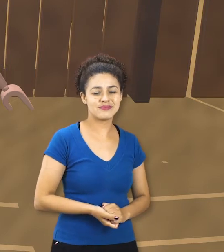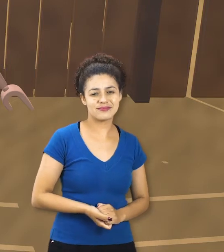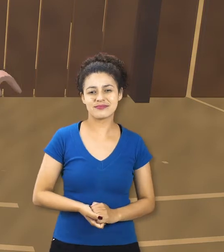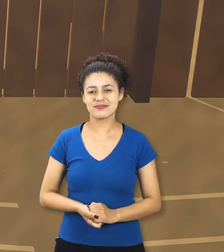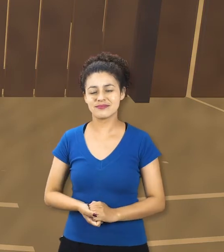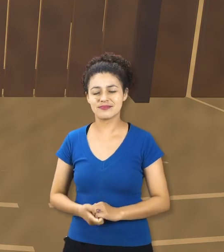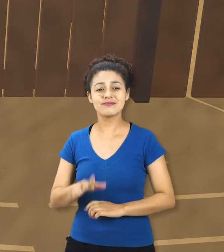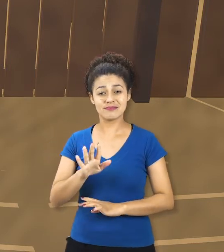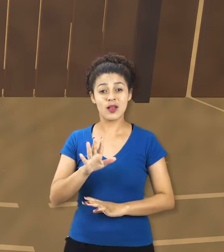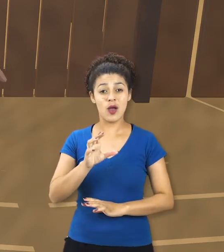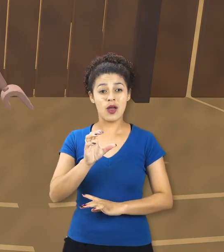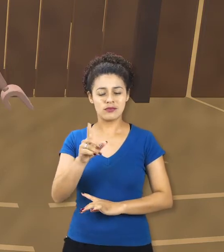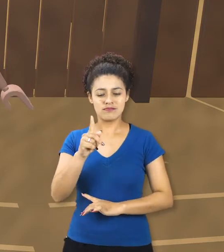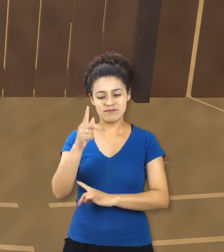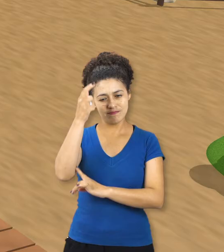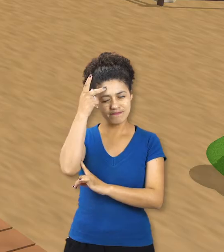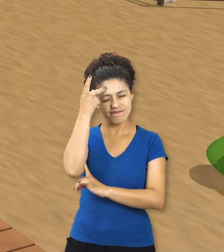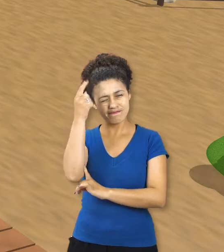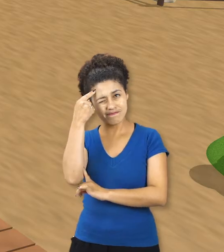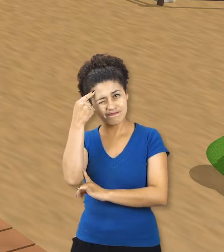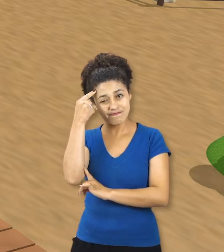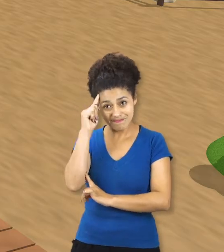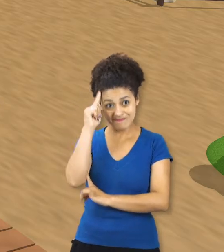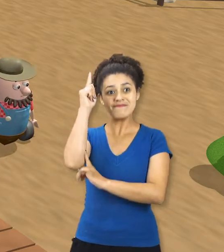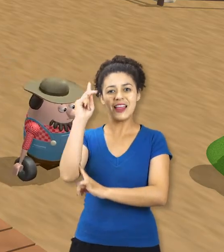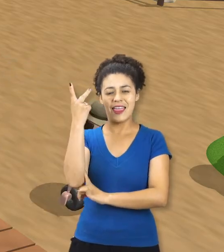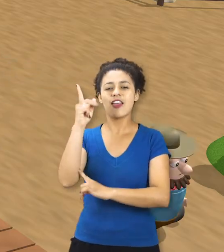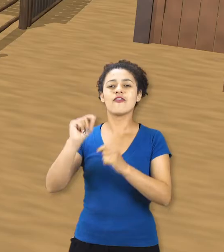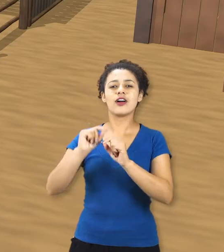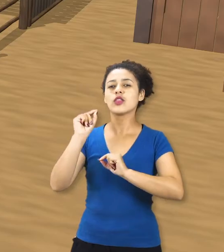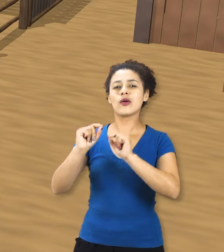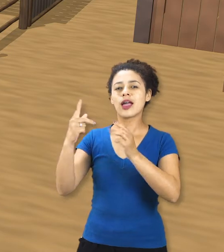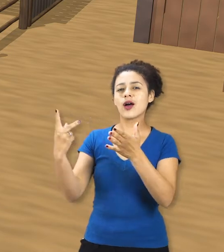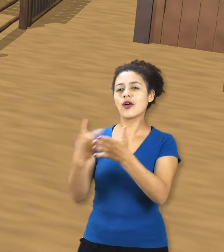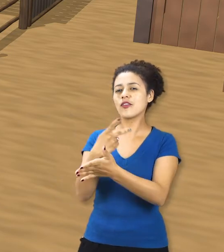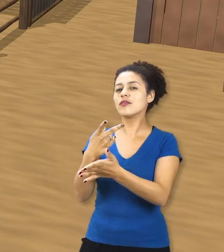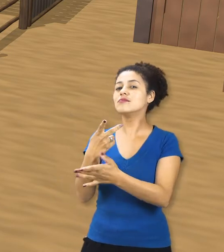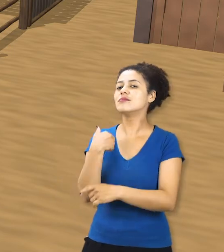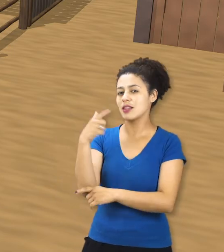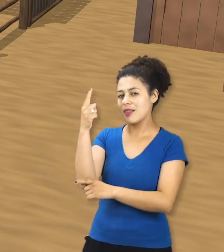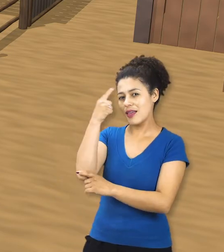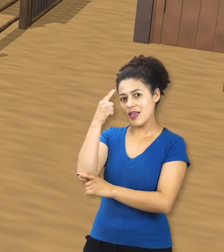Opa! Seu Ernesto teve uma ideia! O que será que vai acontecer agora?